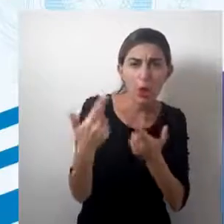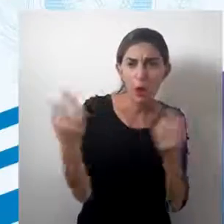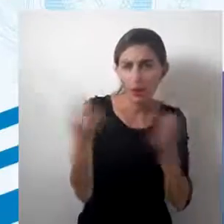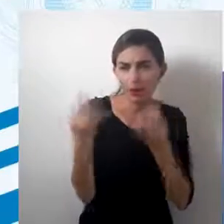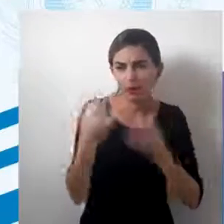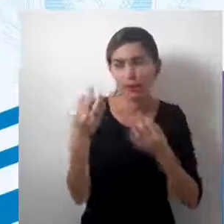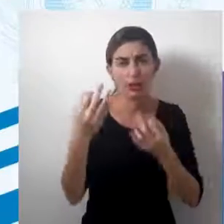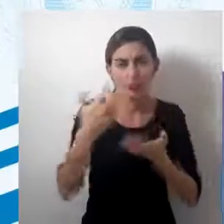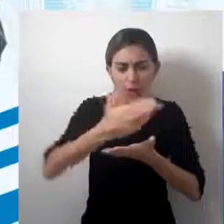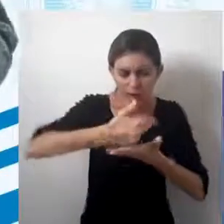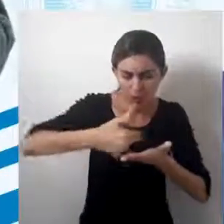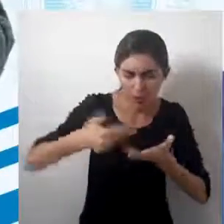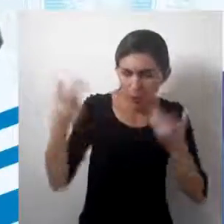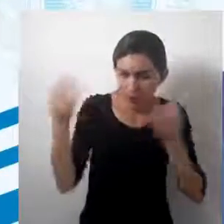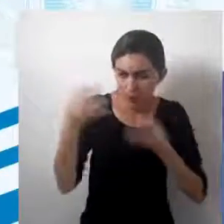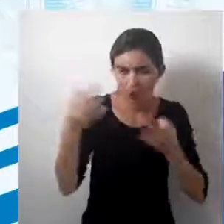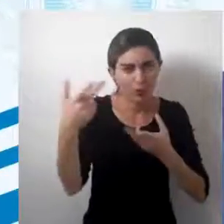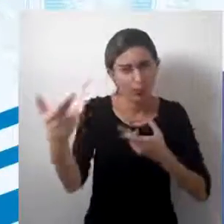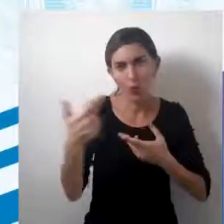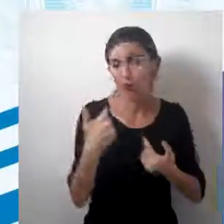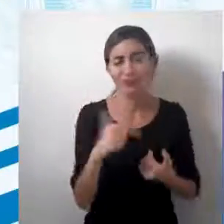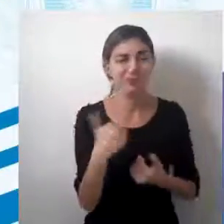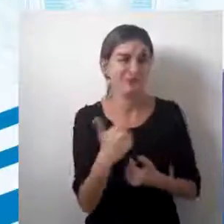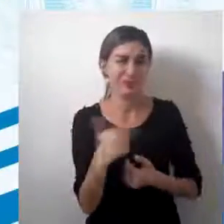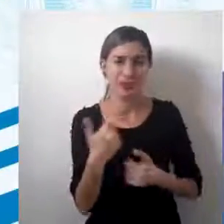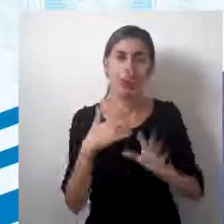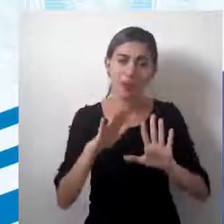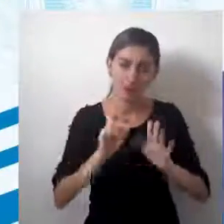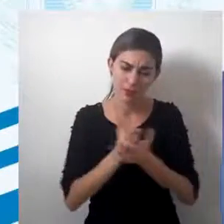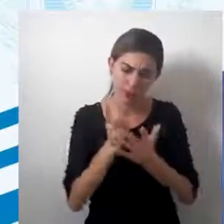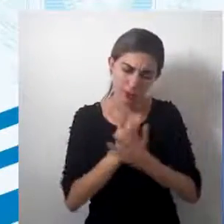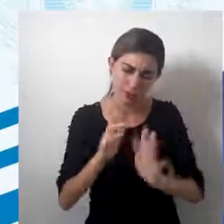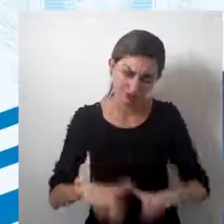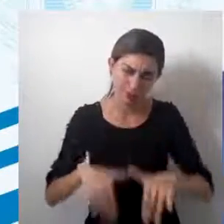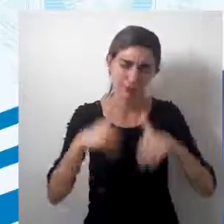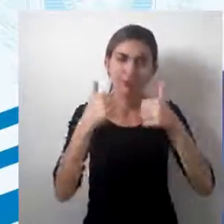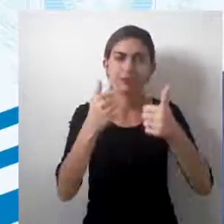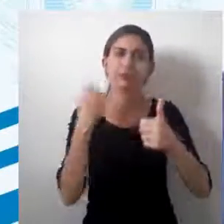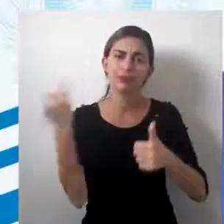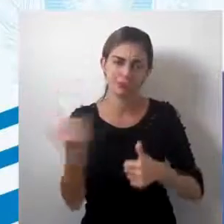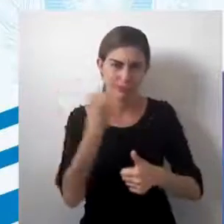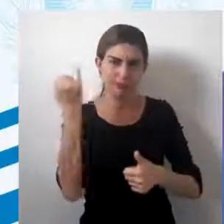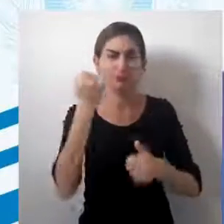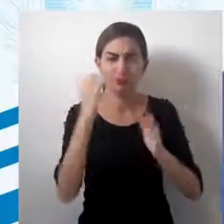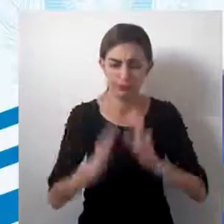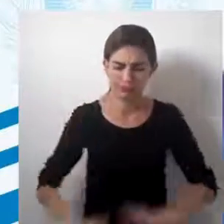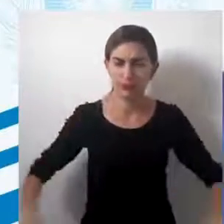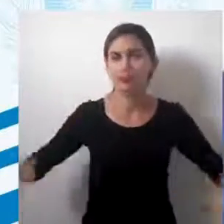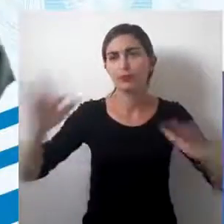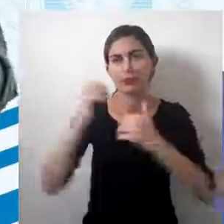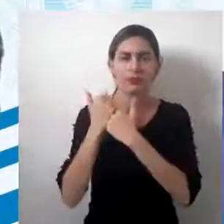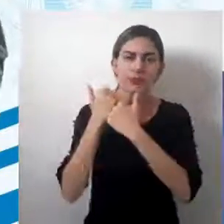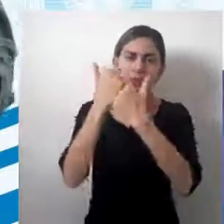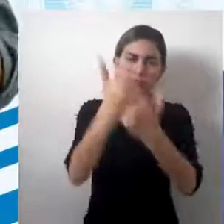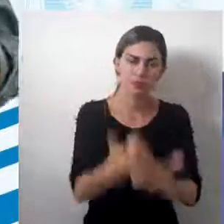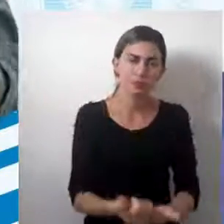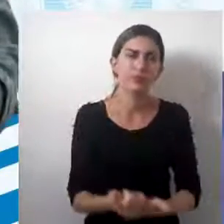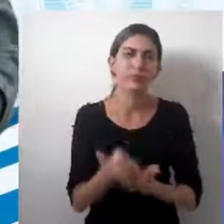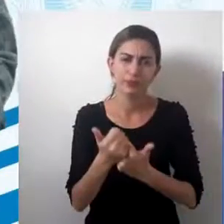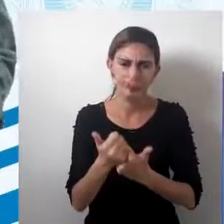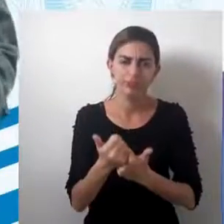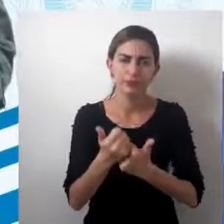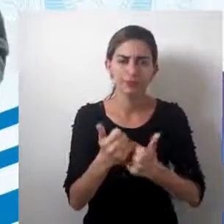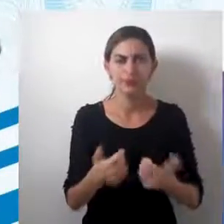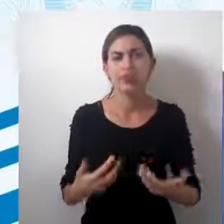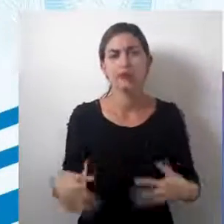de perfeição. Mas sempre havendo esse aprimoramento importante para que o espaço seja representado